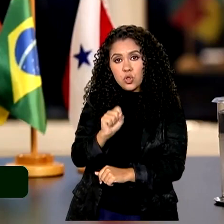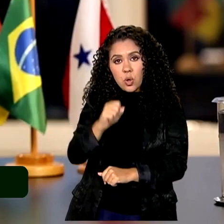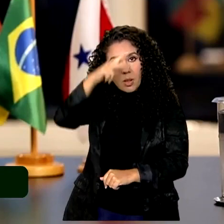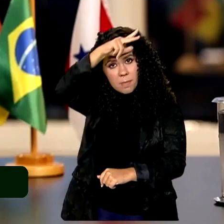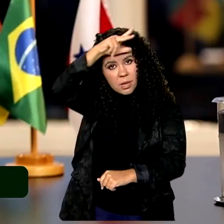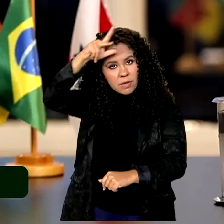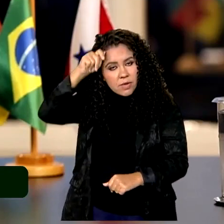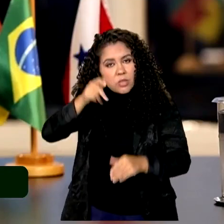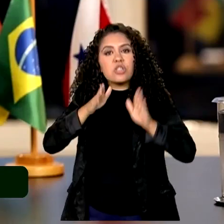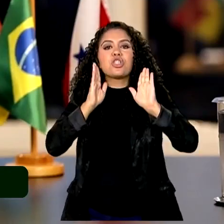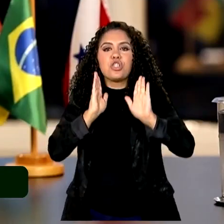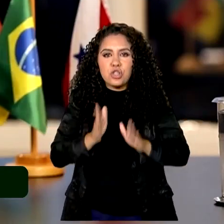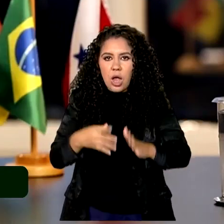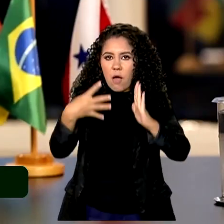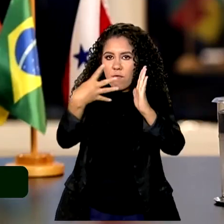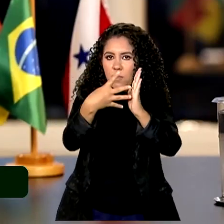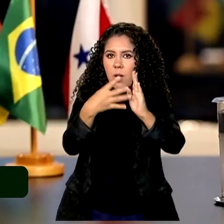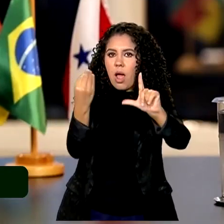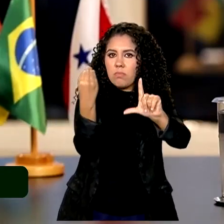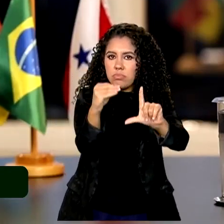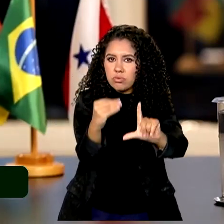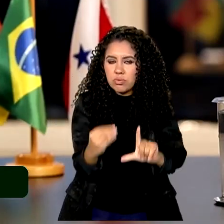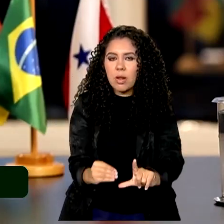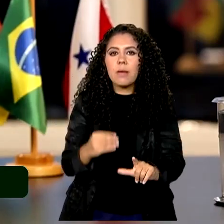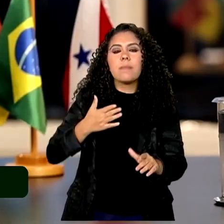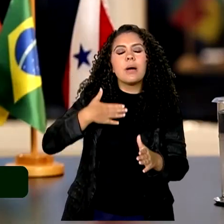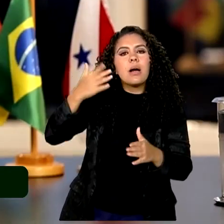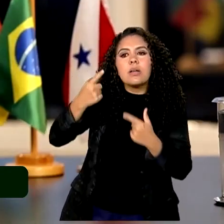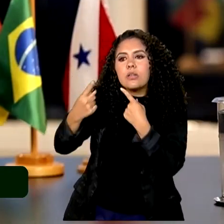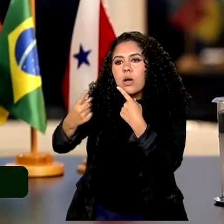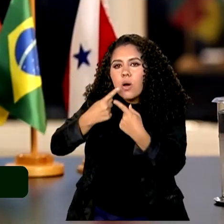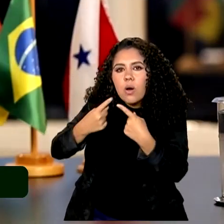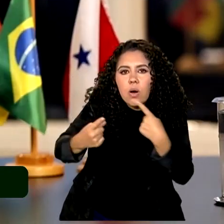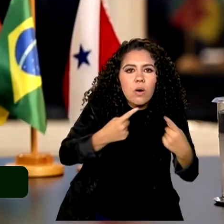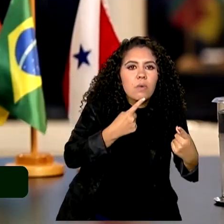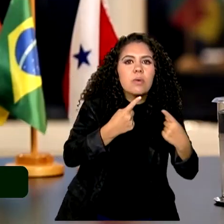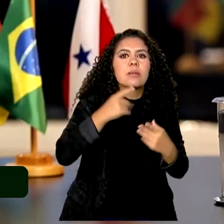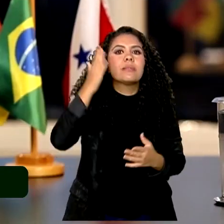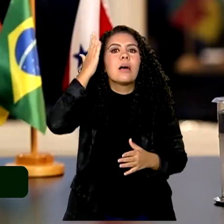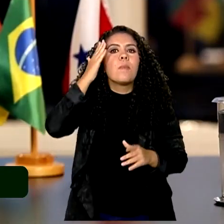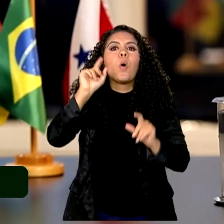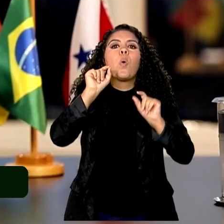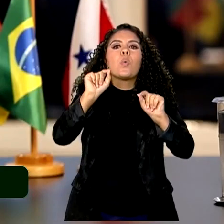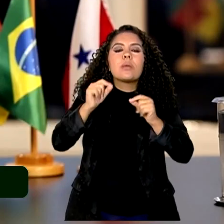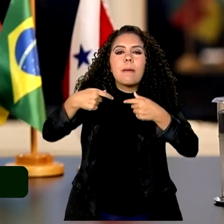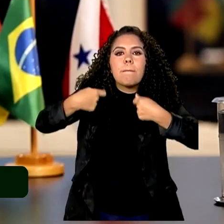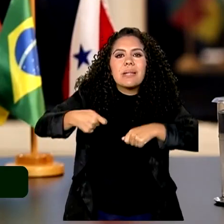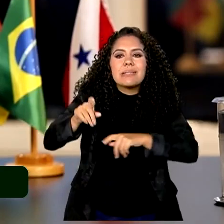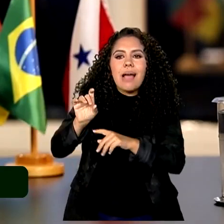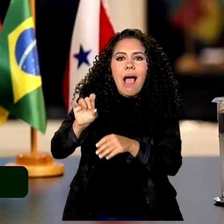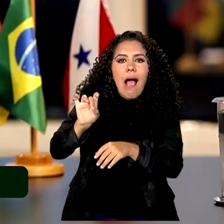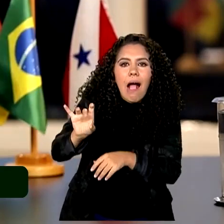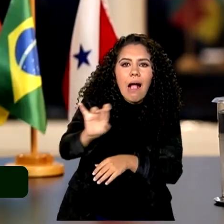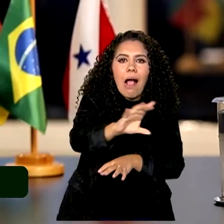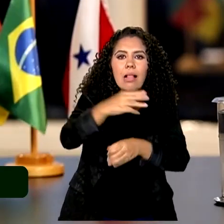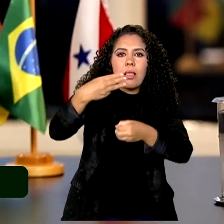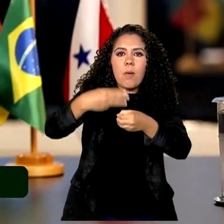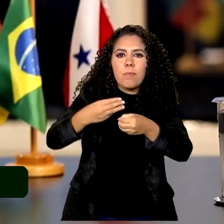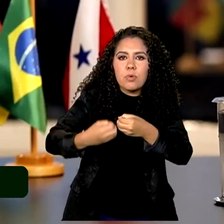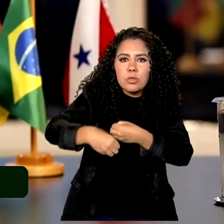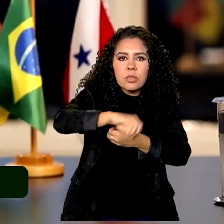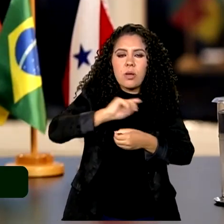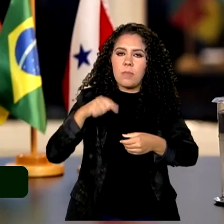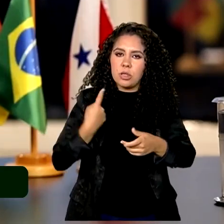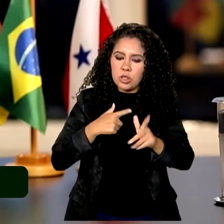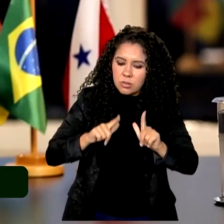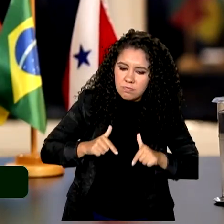no formulário para a poder entender as suas necessidades, as particularidades de cada um desses municípios para que a gente possa iniciar esse